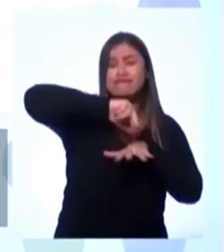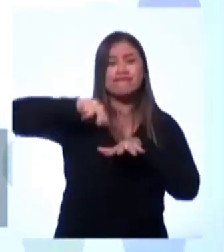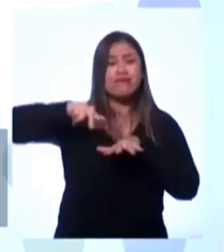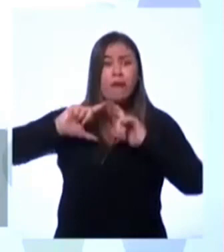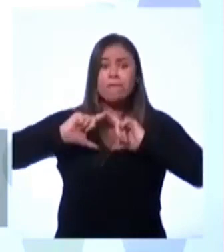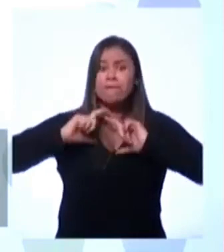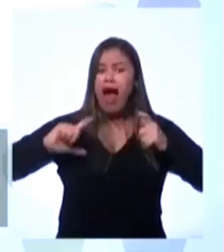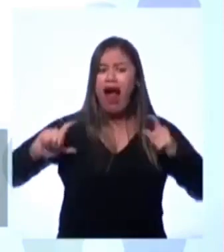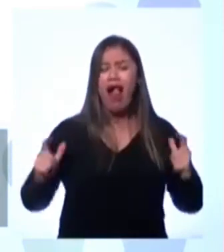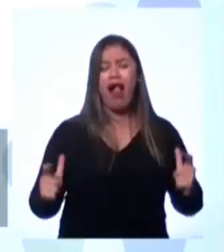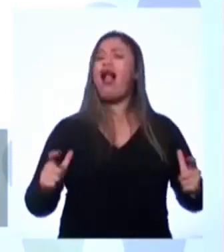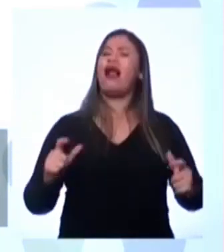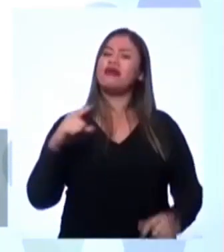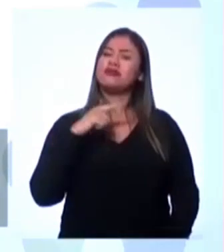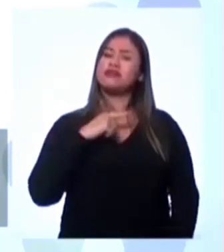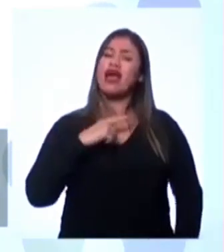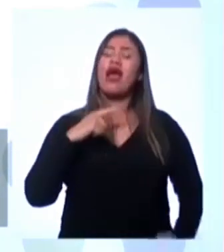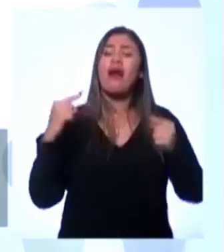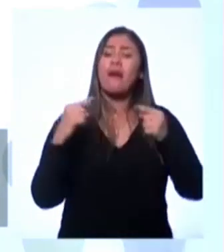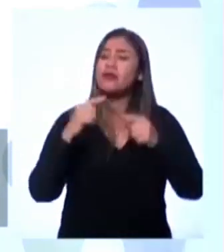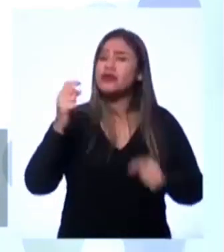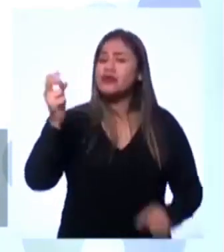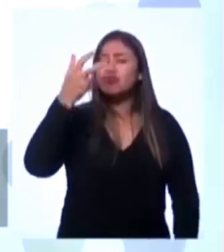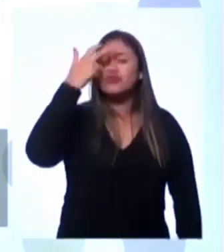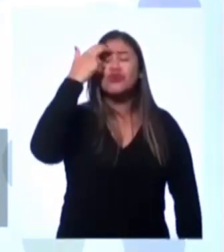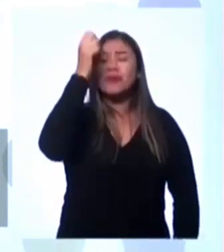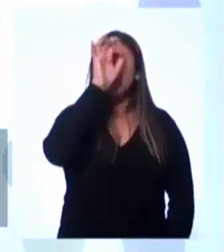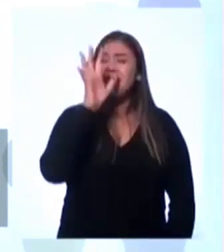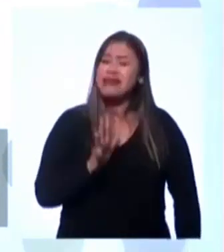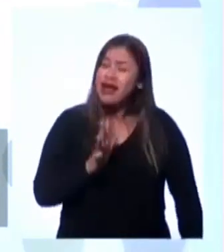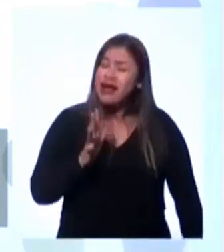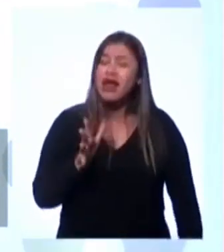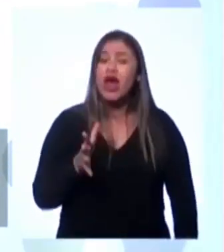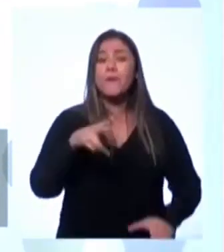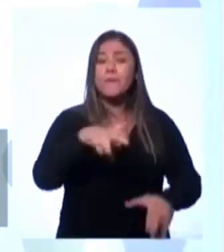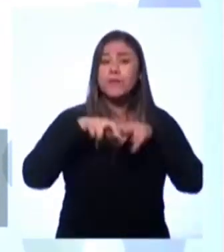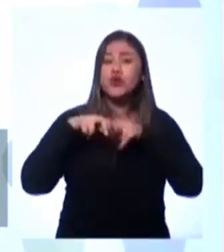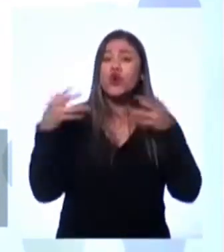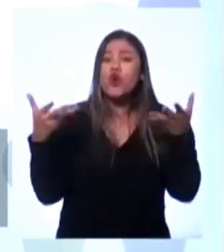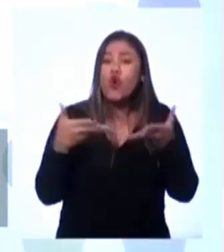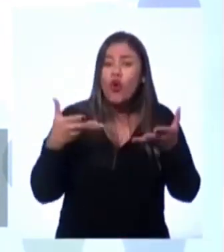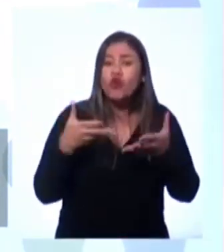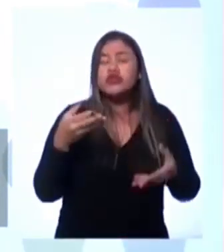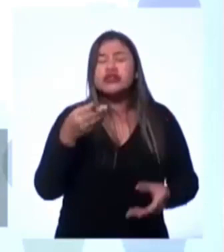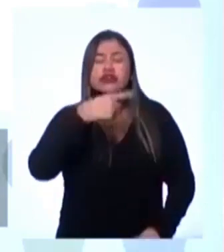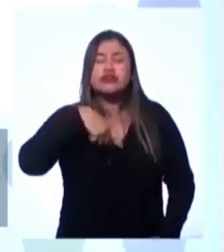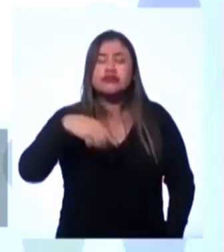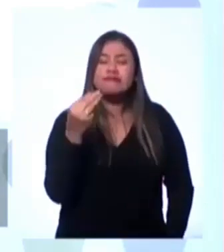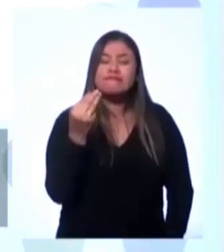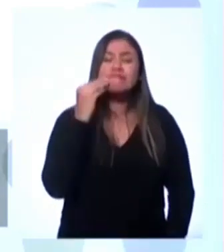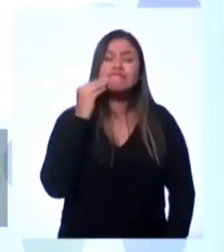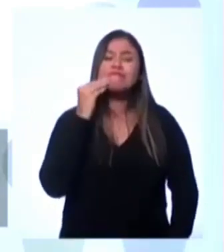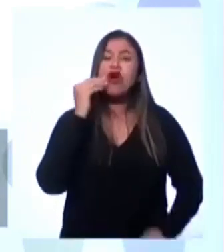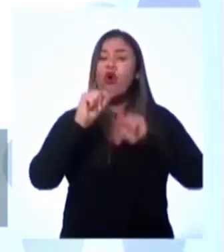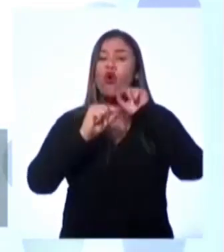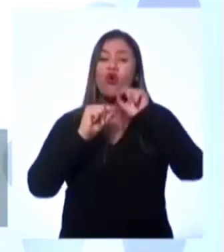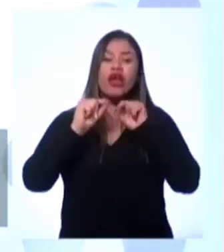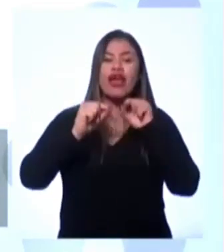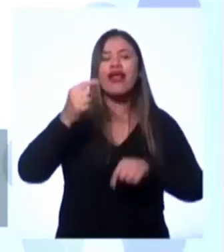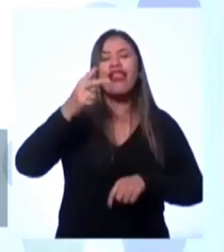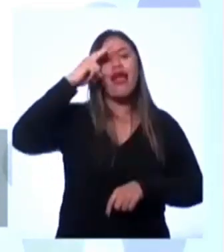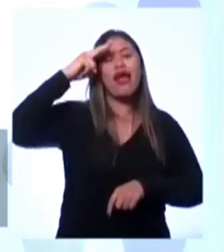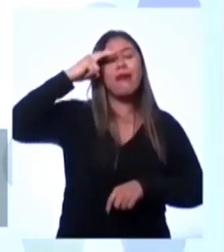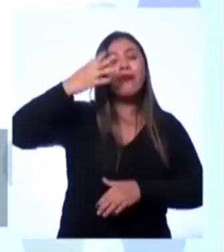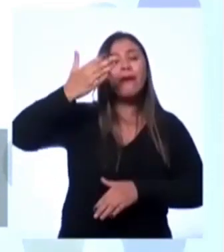que compõe a cultura brasileira. Por isso, hoje, nós fazemos um resgate, um resgate às origens das nossas